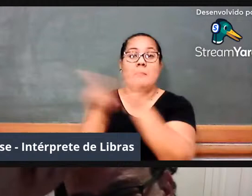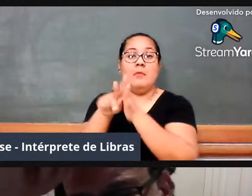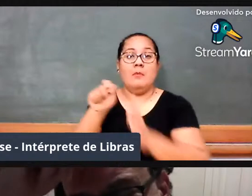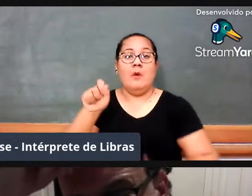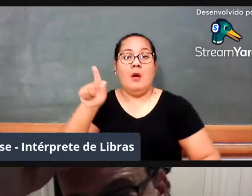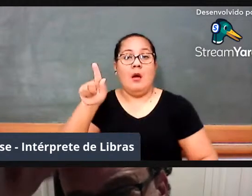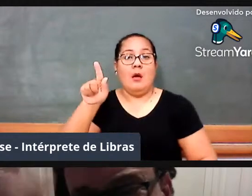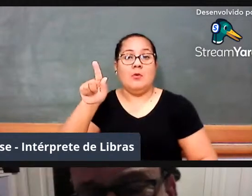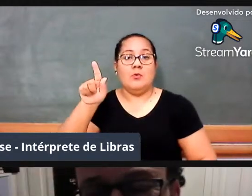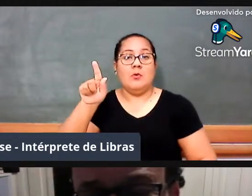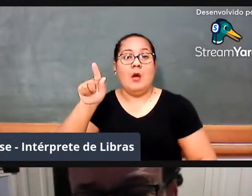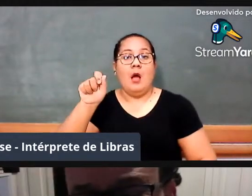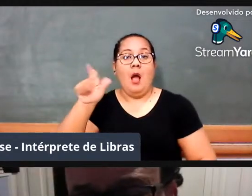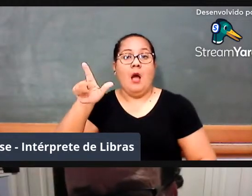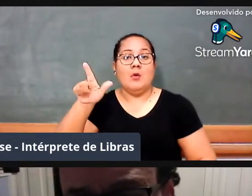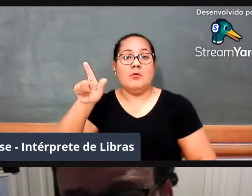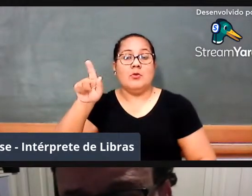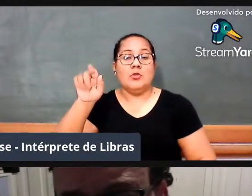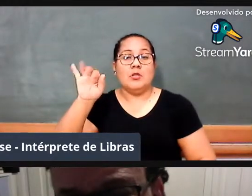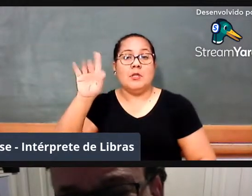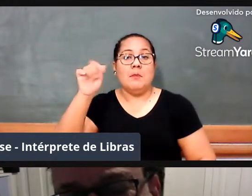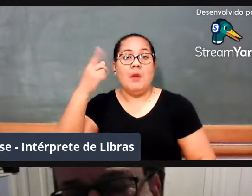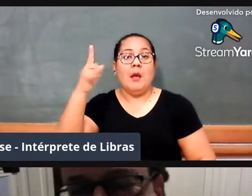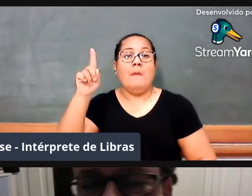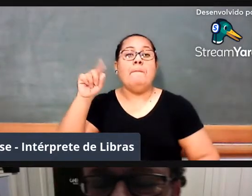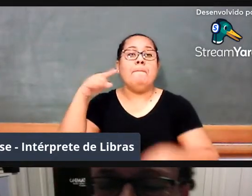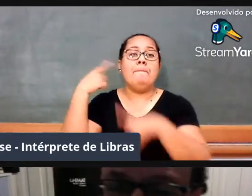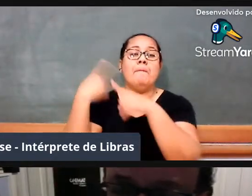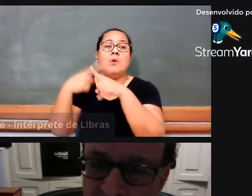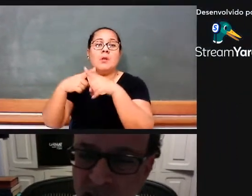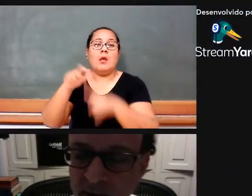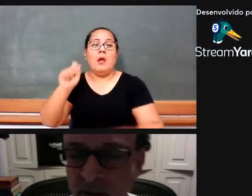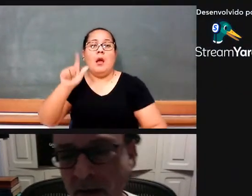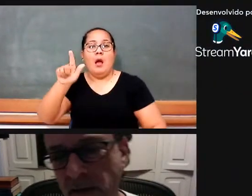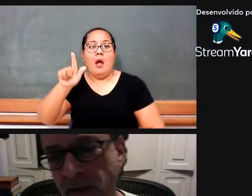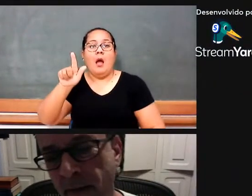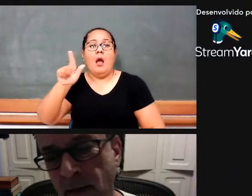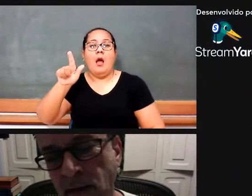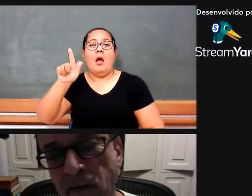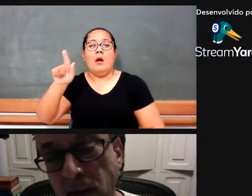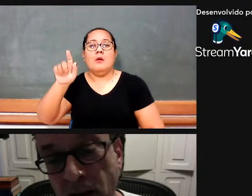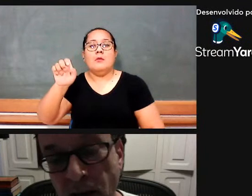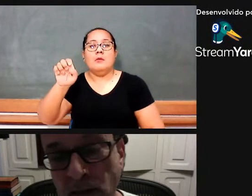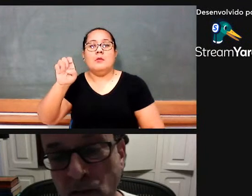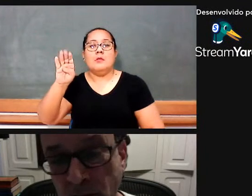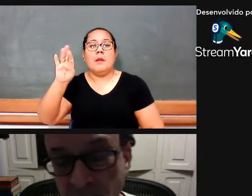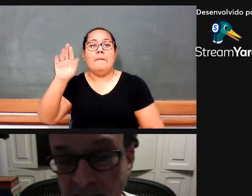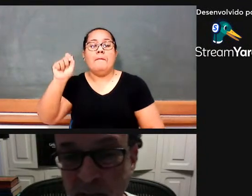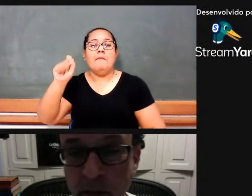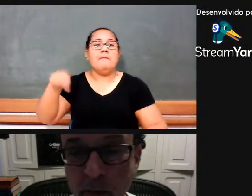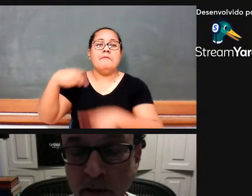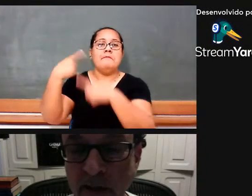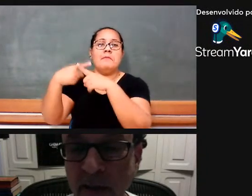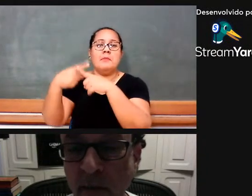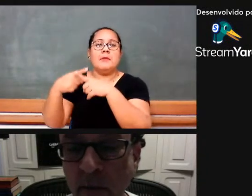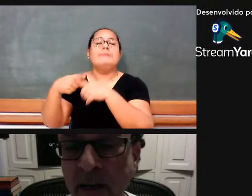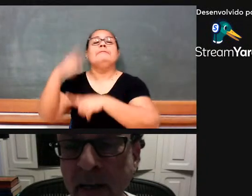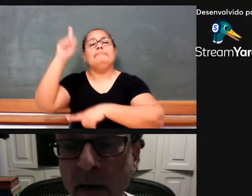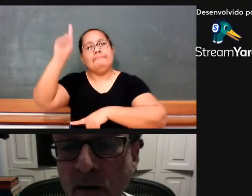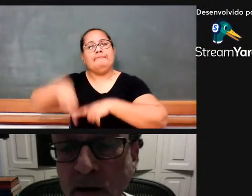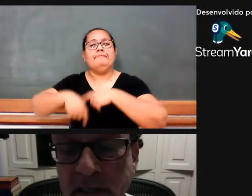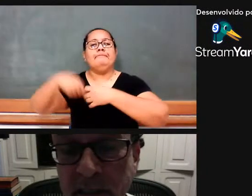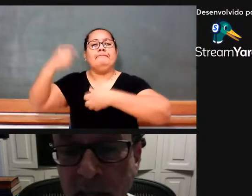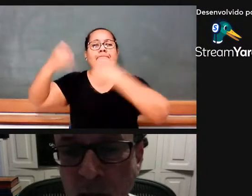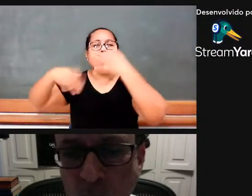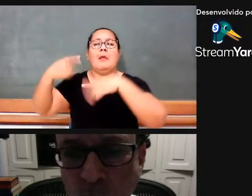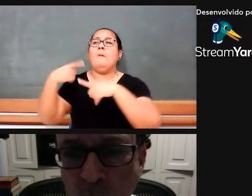aconteceu isso aí? Por que que passou a ser ensinado o ensino de função e antes não era ensinado, não é? Enfim, todas essas perguntas, por que